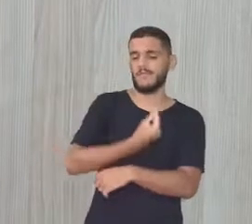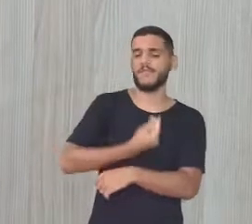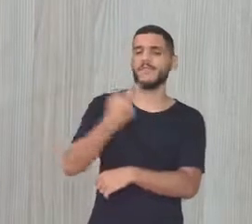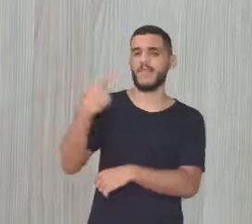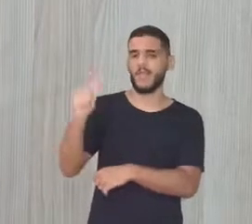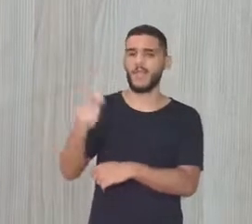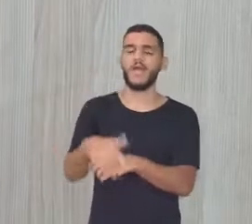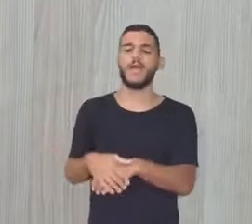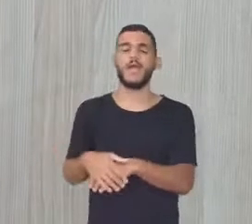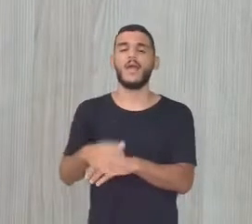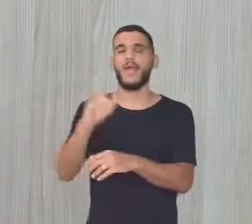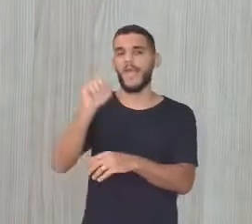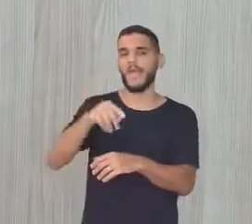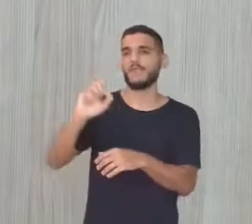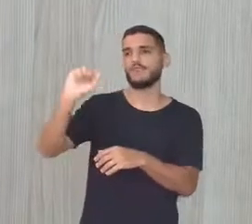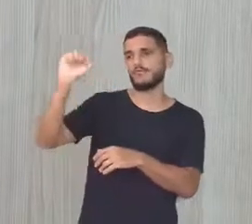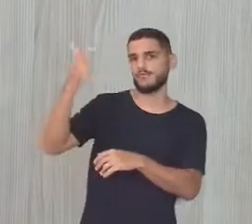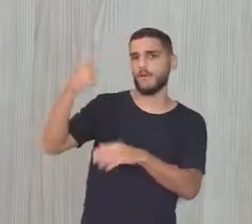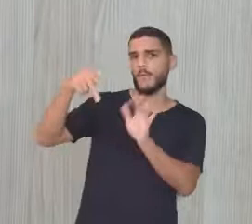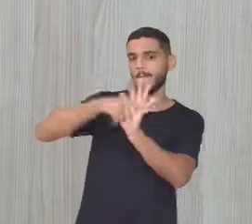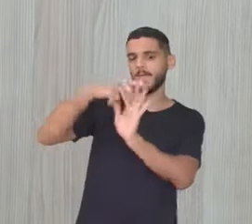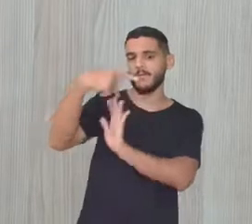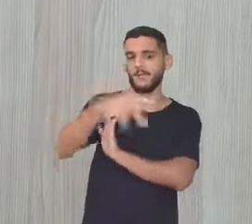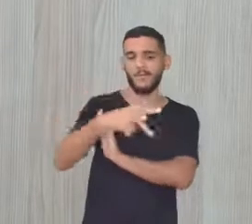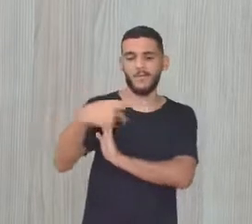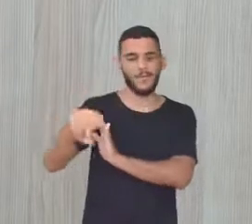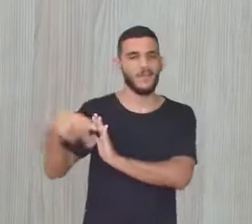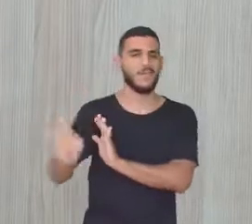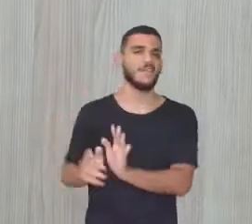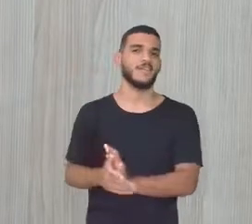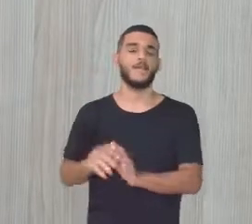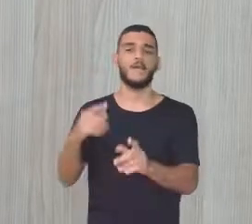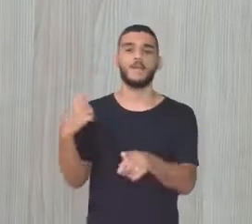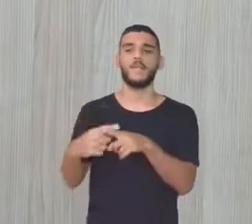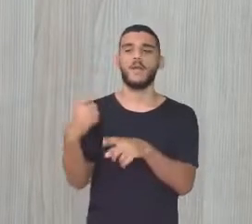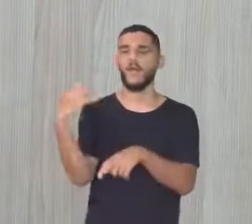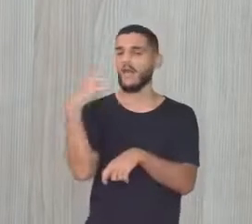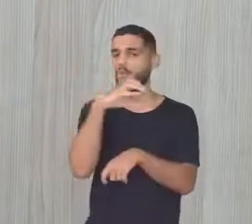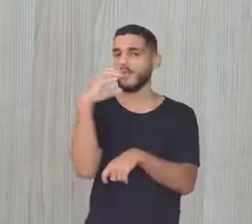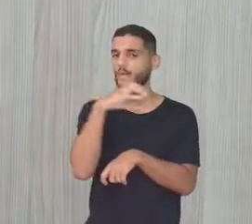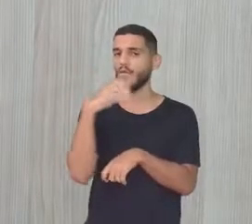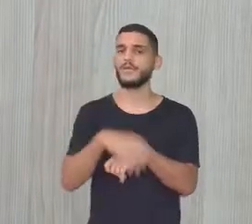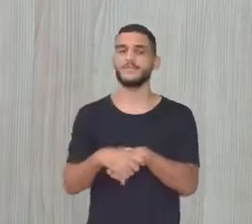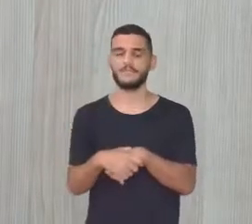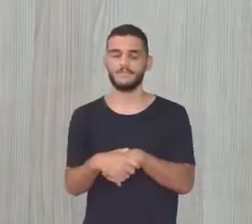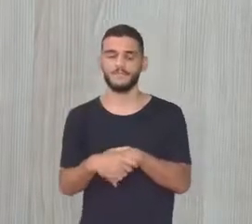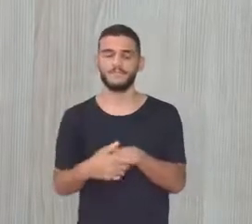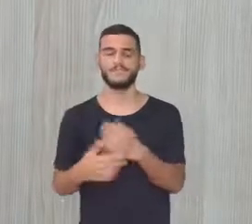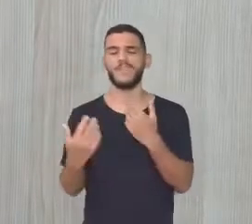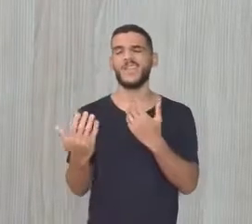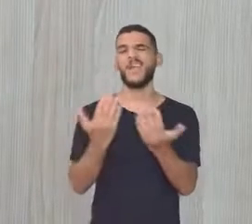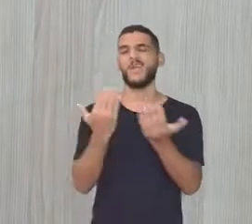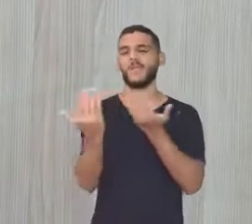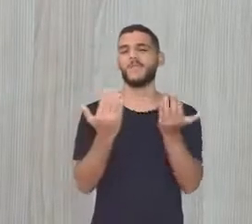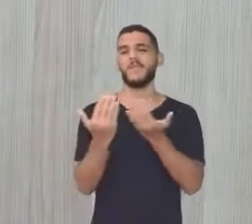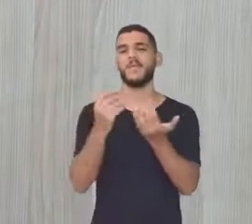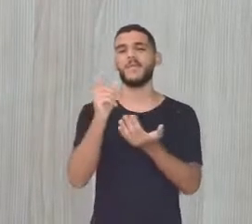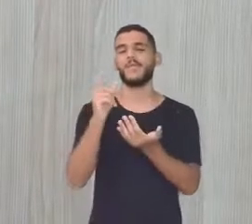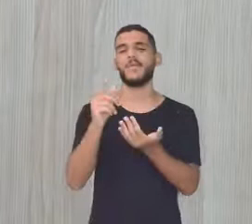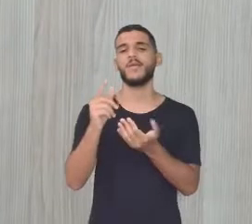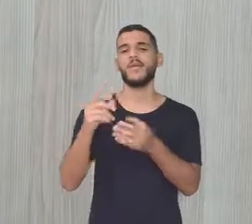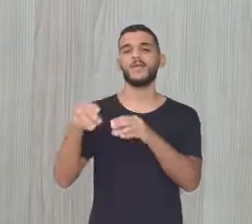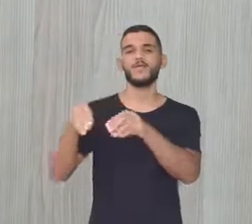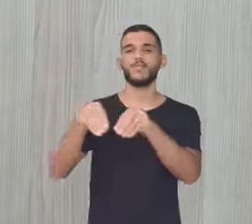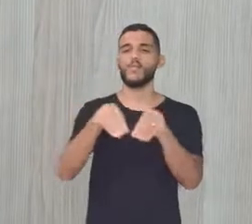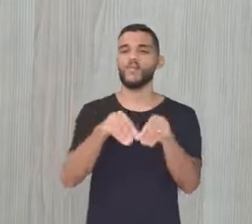É que era um sol Para cada pessoa Que é quente Parece muito com O clima do agreste Do agreste, É